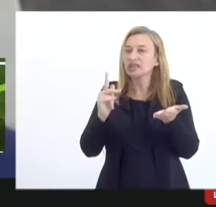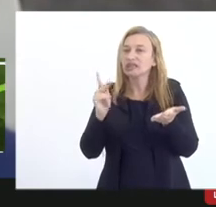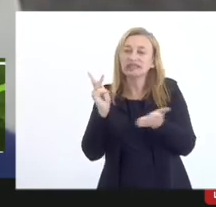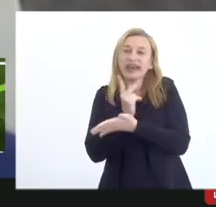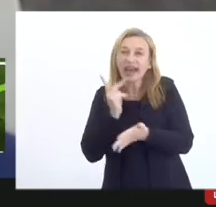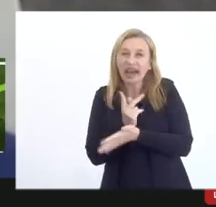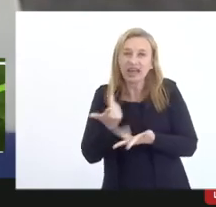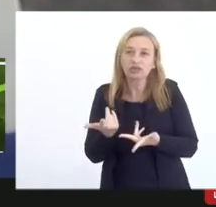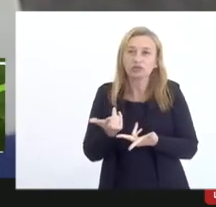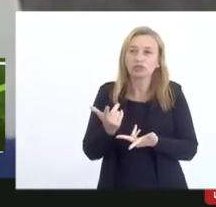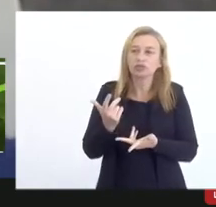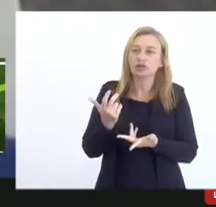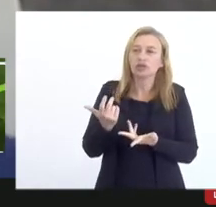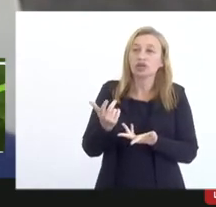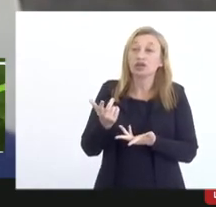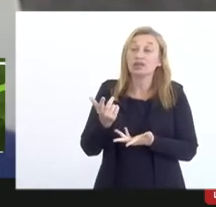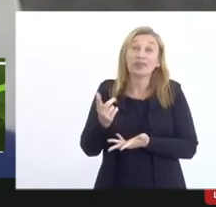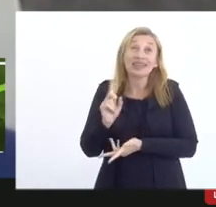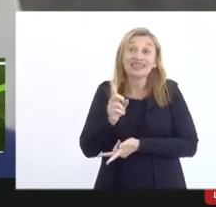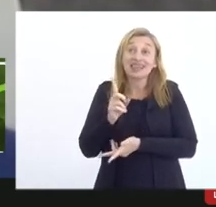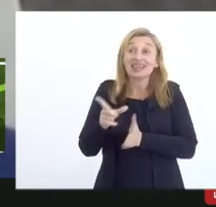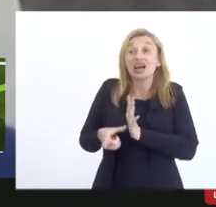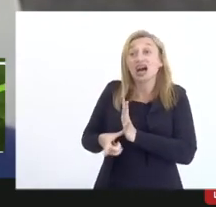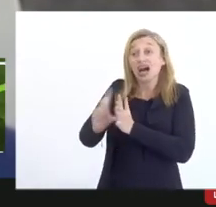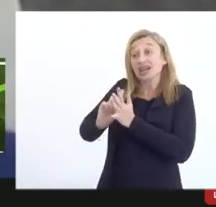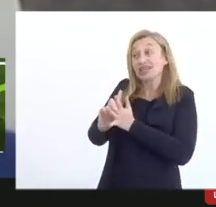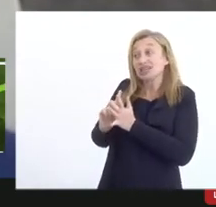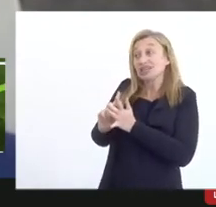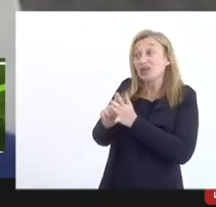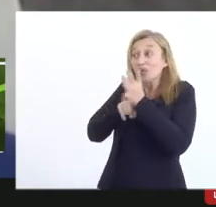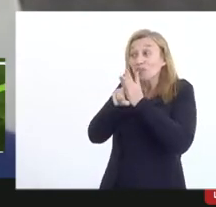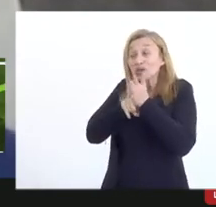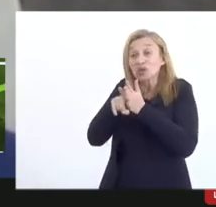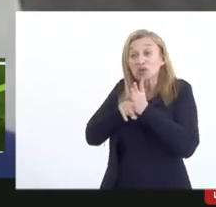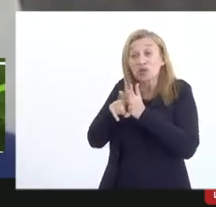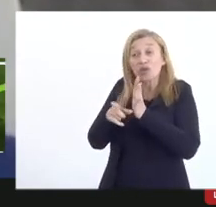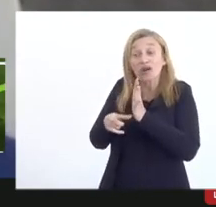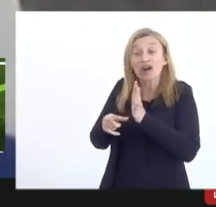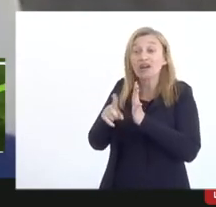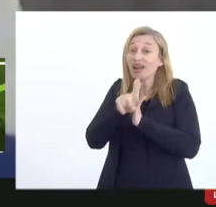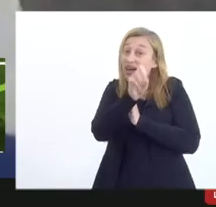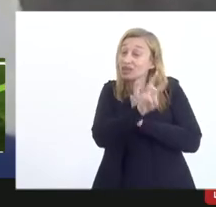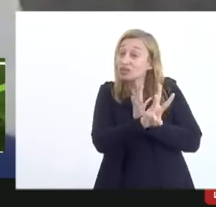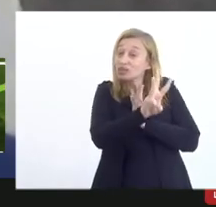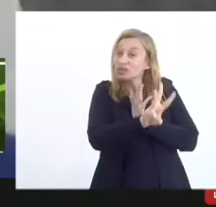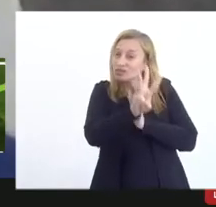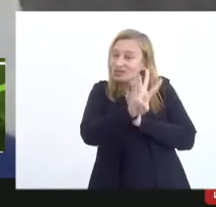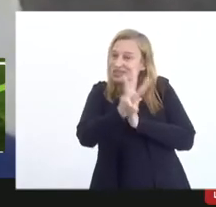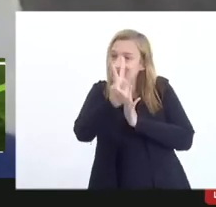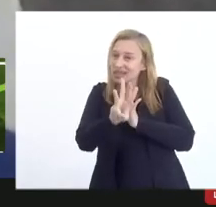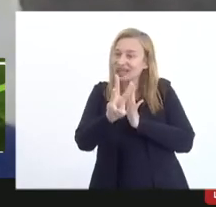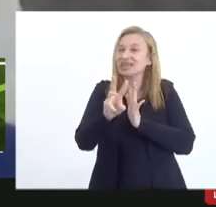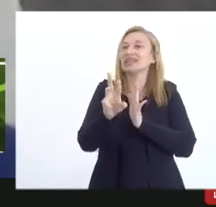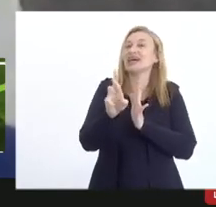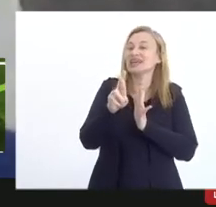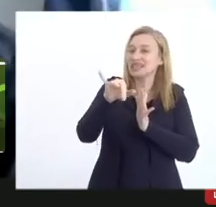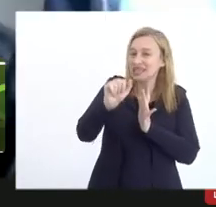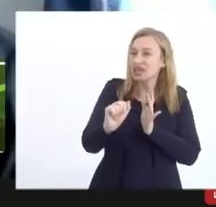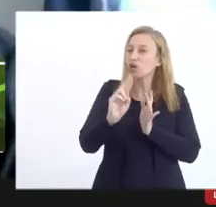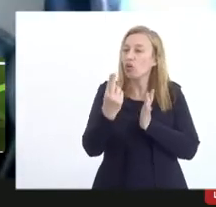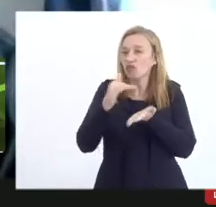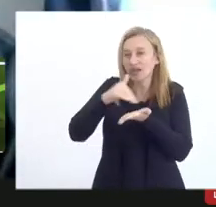estava irregular só que ele não teve aquela com aquele conhecimento de ir lá no site da receita consultar no site da fazenda